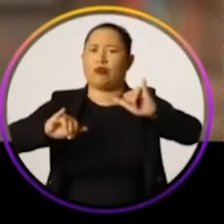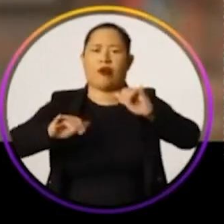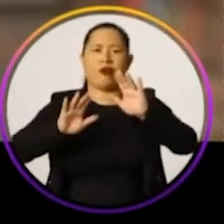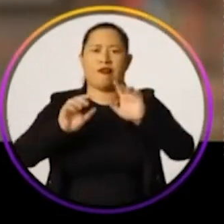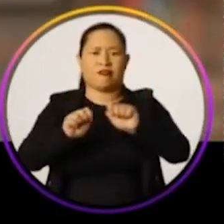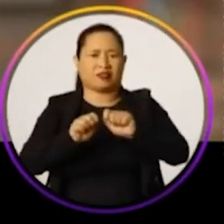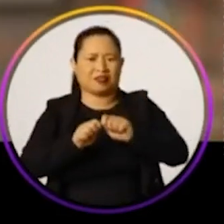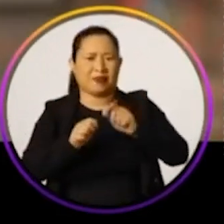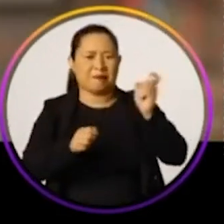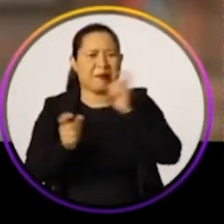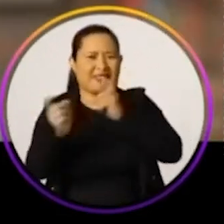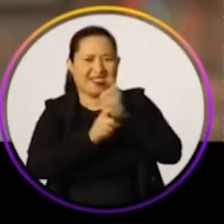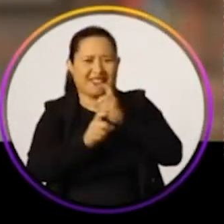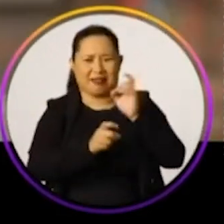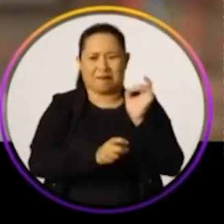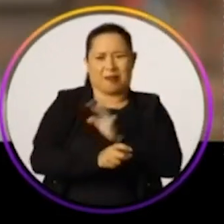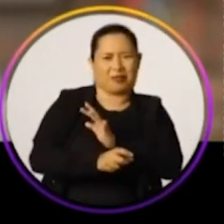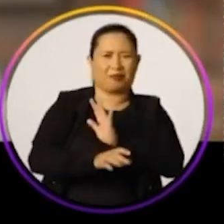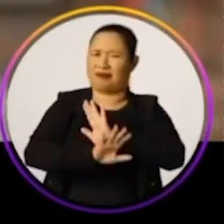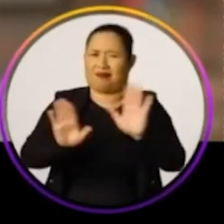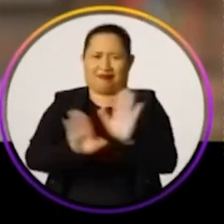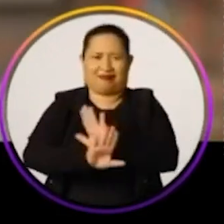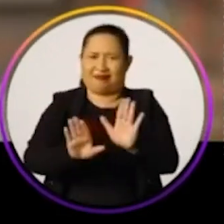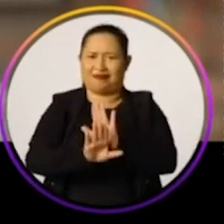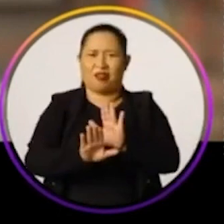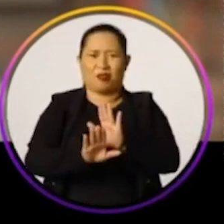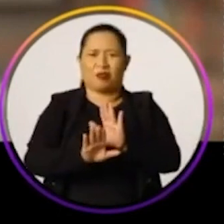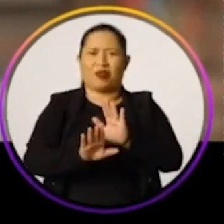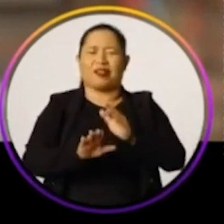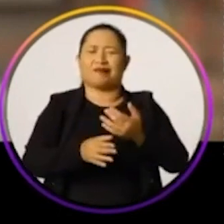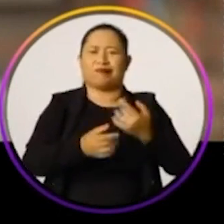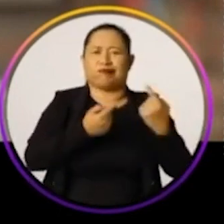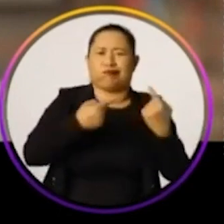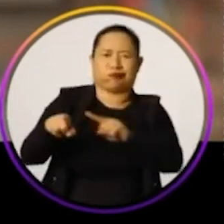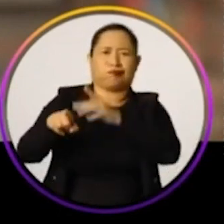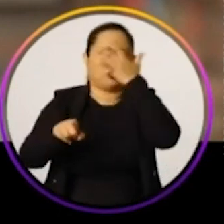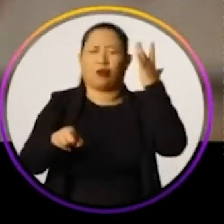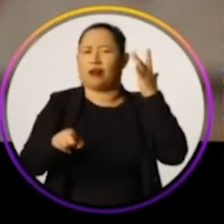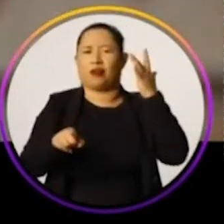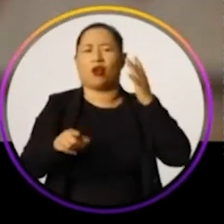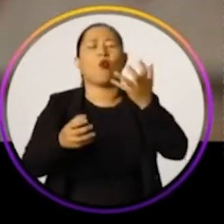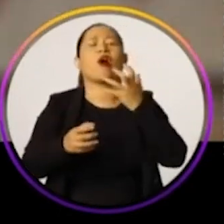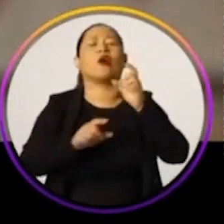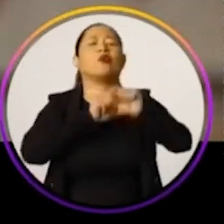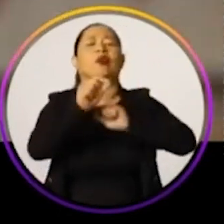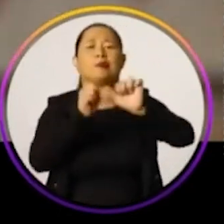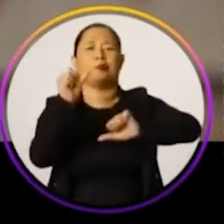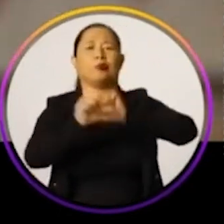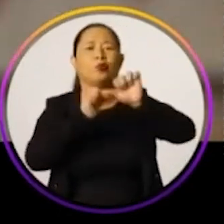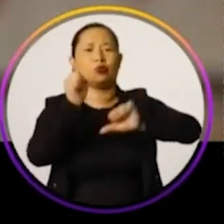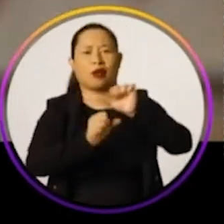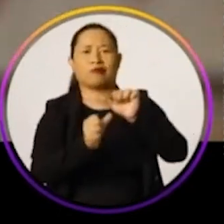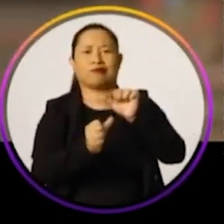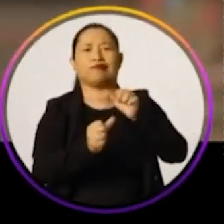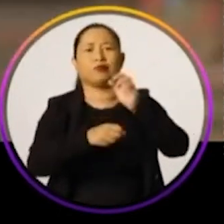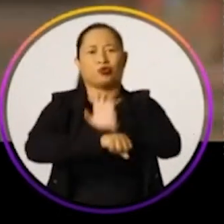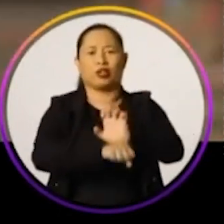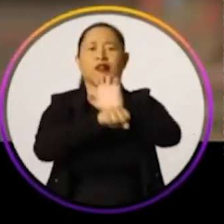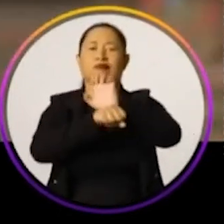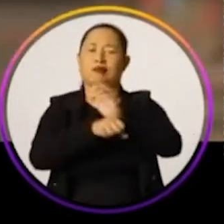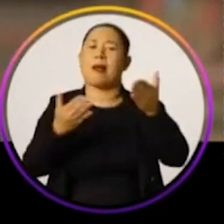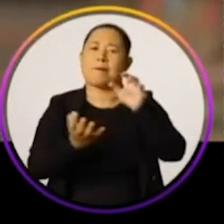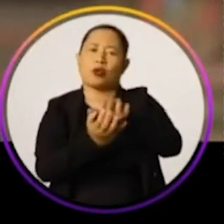mentira, não se ganha eleição espalhando medo, nem muito menos atingindo a honra das pessoas. A minha missão é mudar nosso estado.